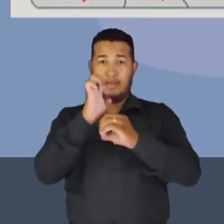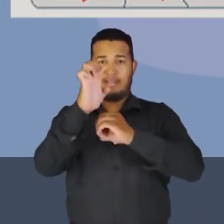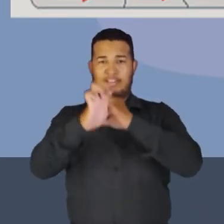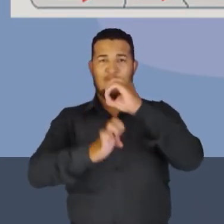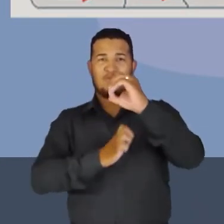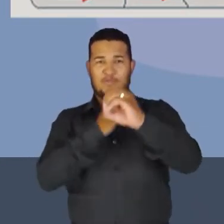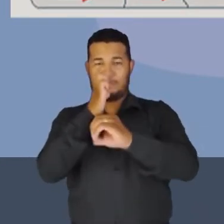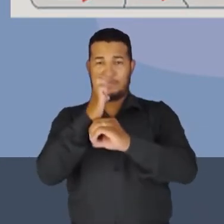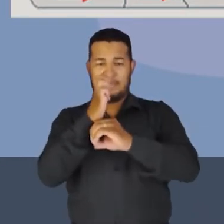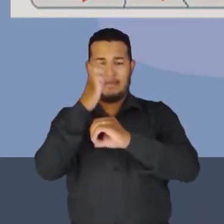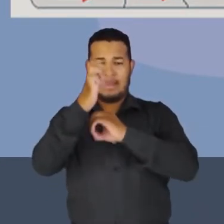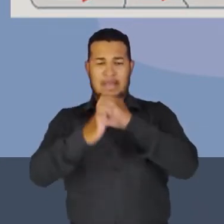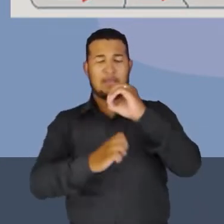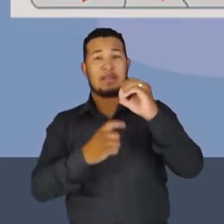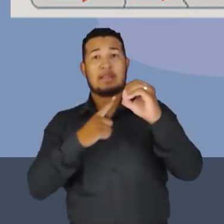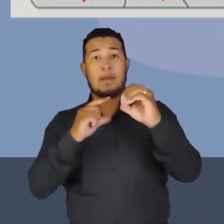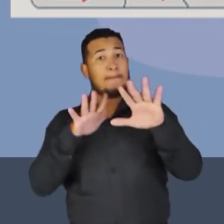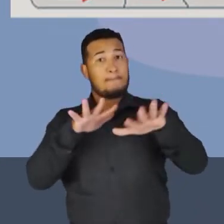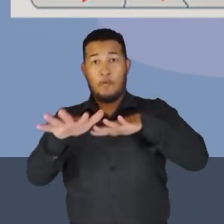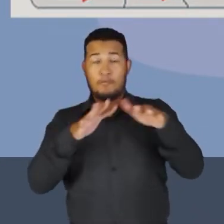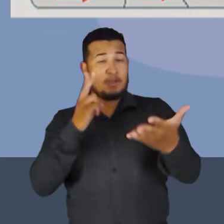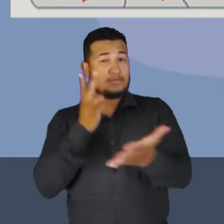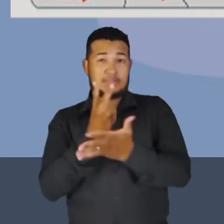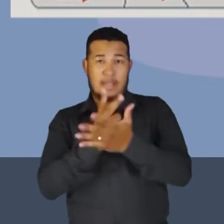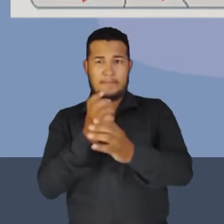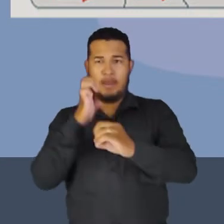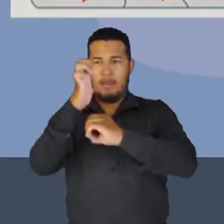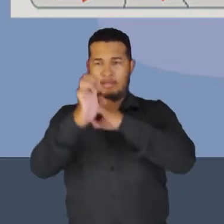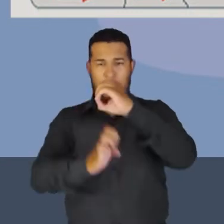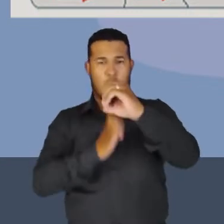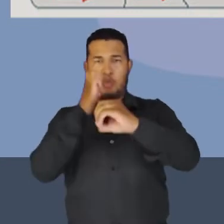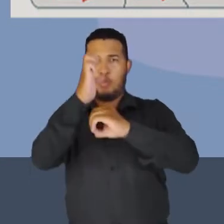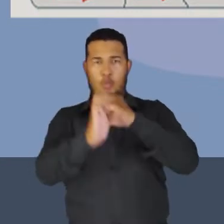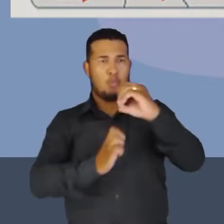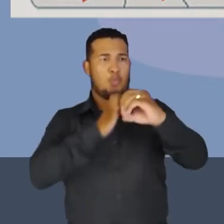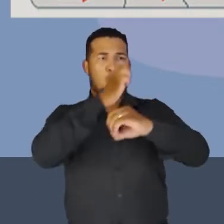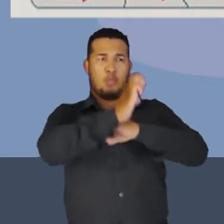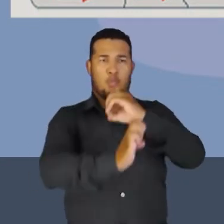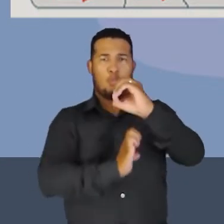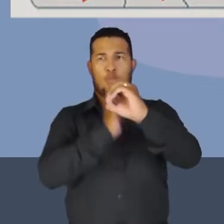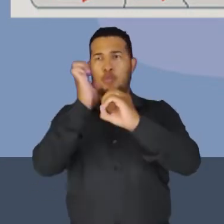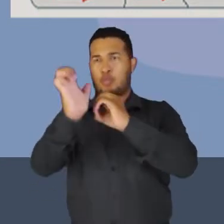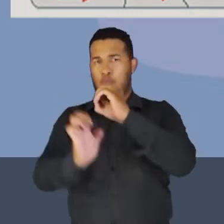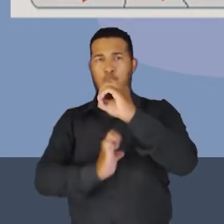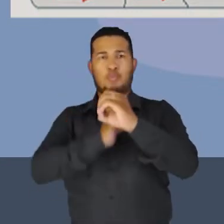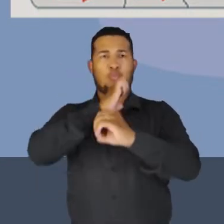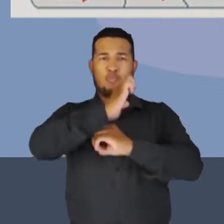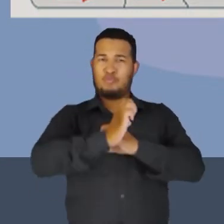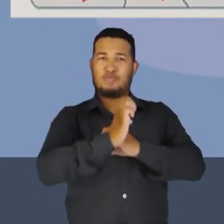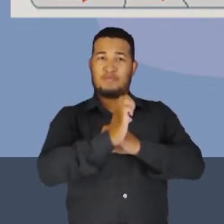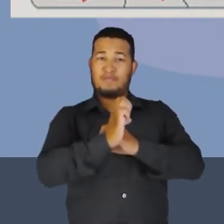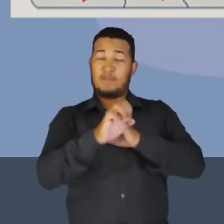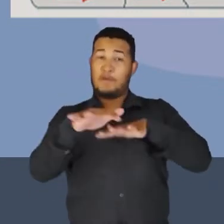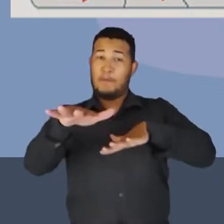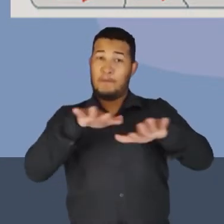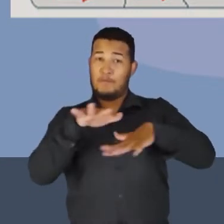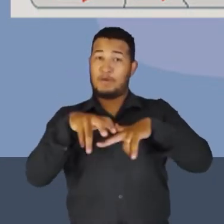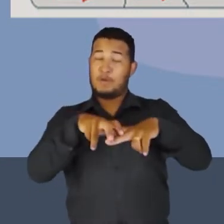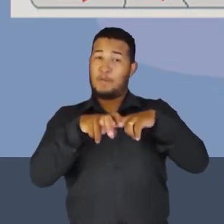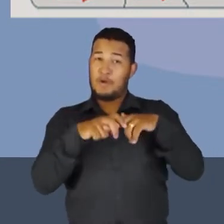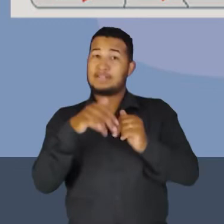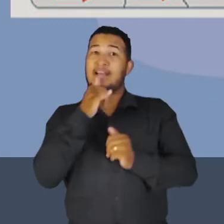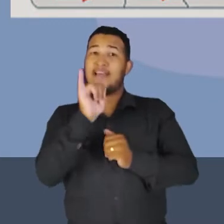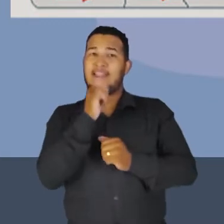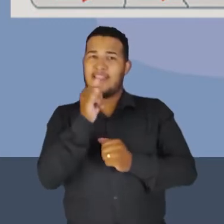elementar, ela está em movimento. E o movimento orientado de uma carga